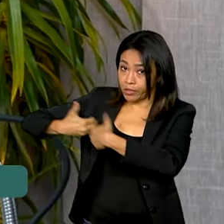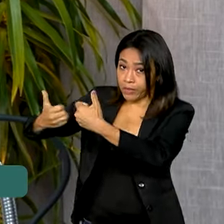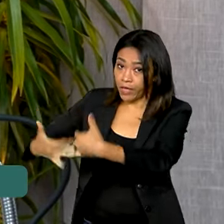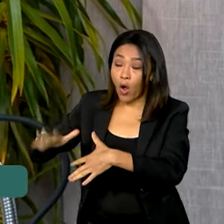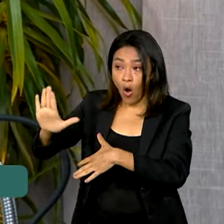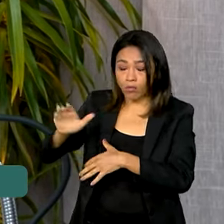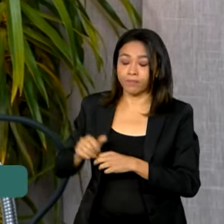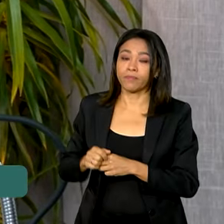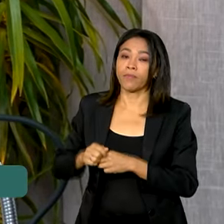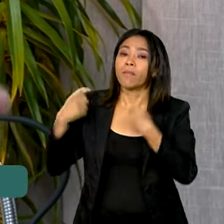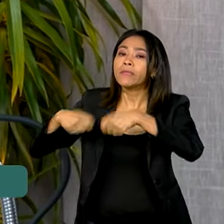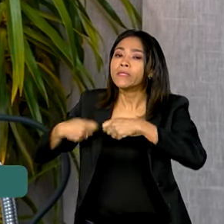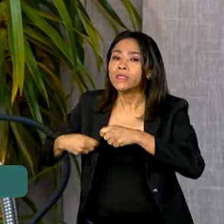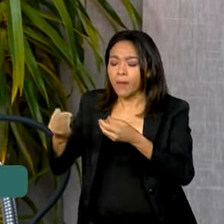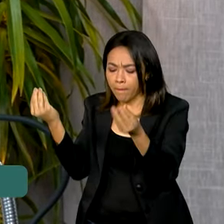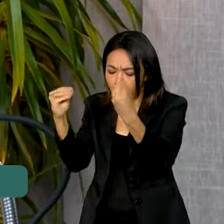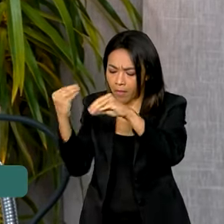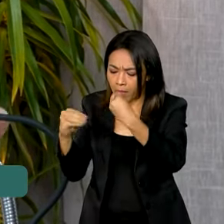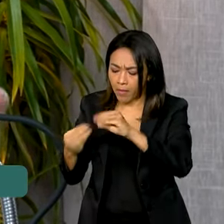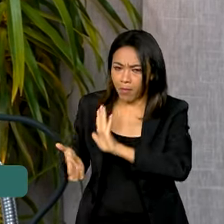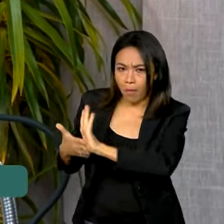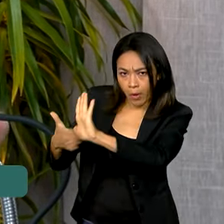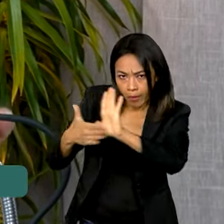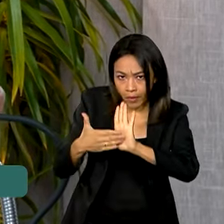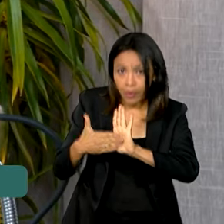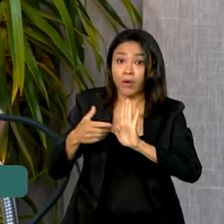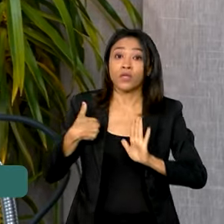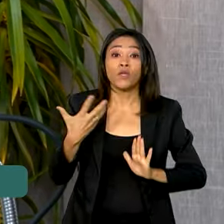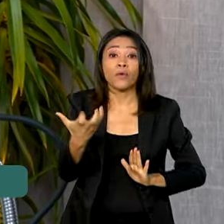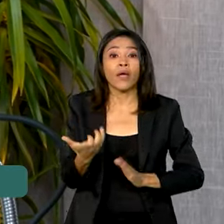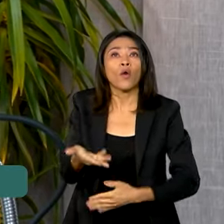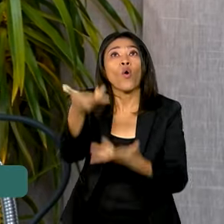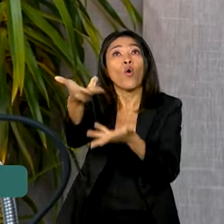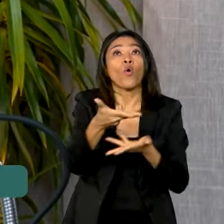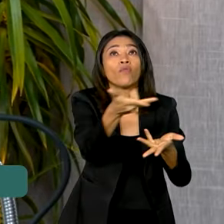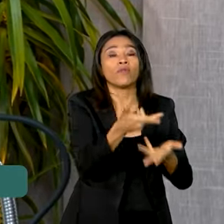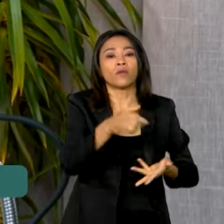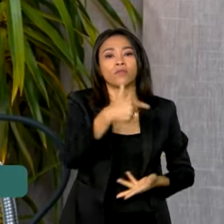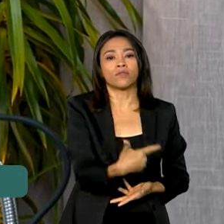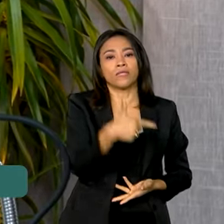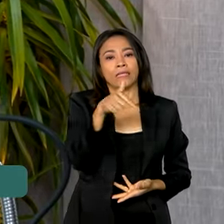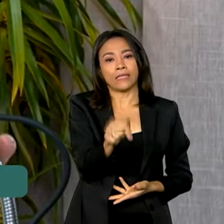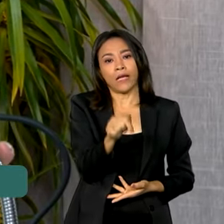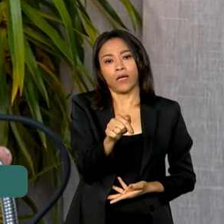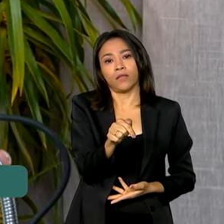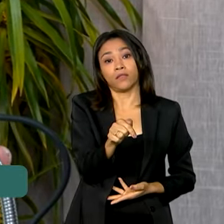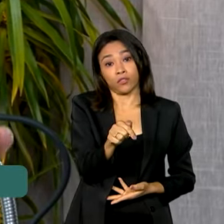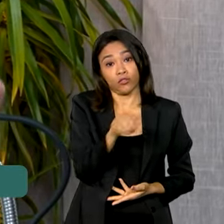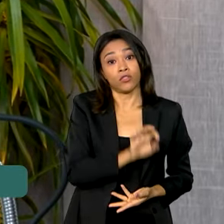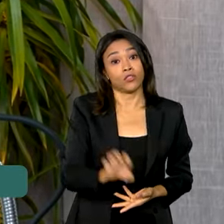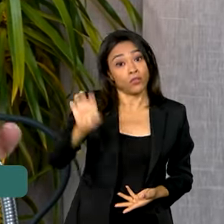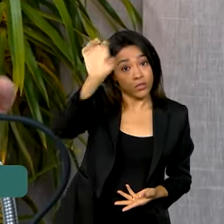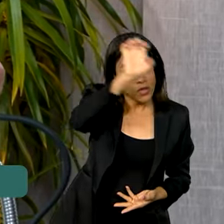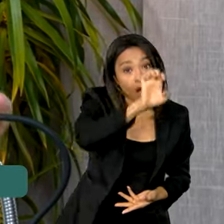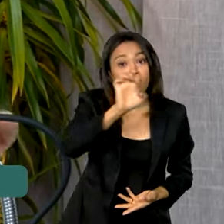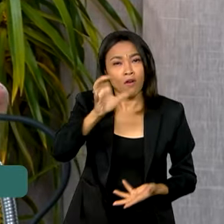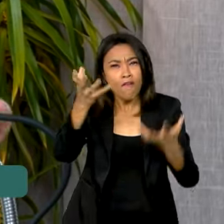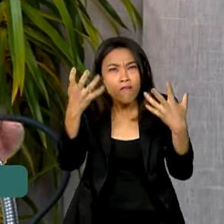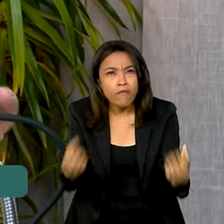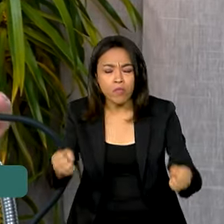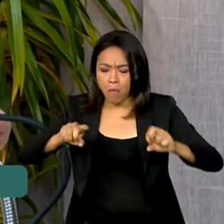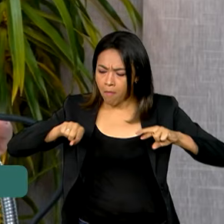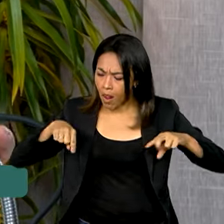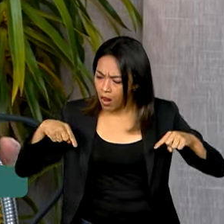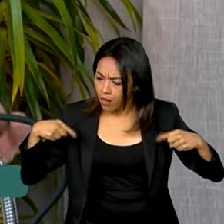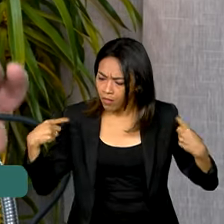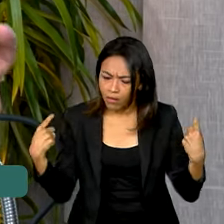proposta. E eu quero convidar os 27 governadores para a gente pactuar. como é que a gente